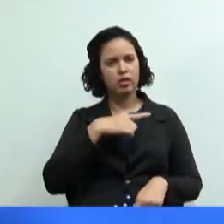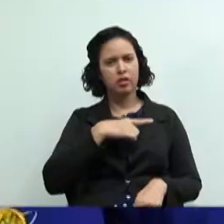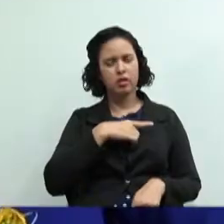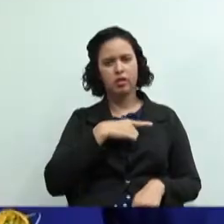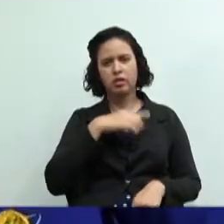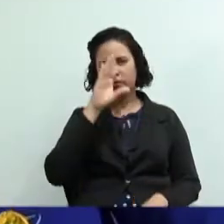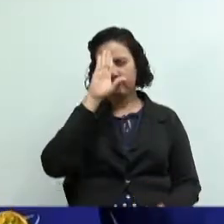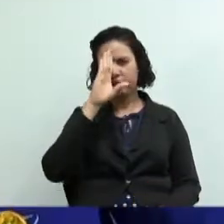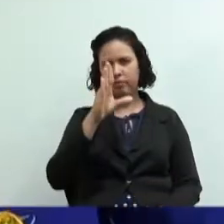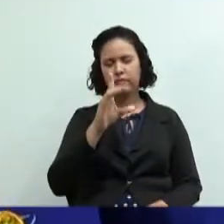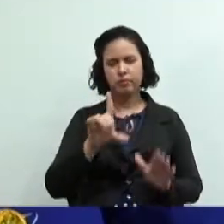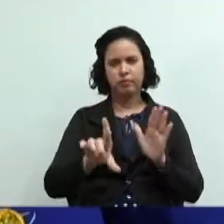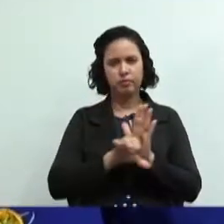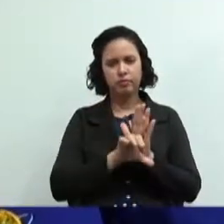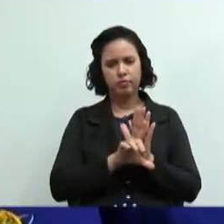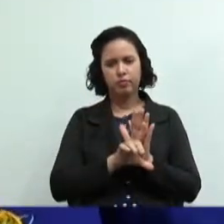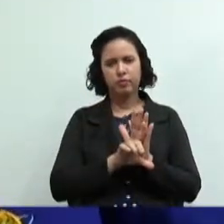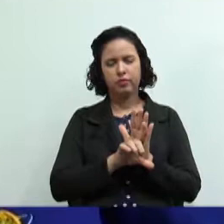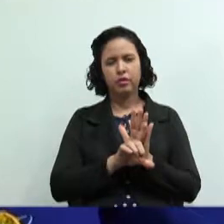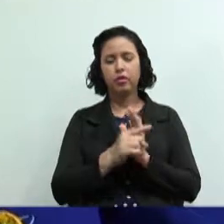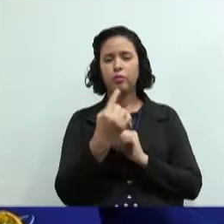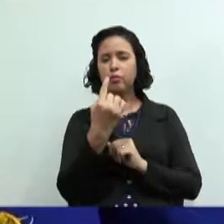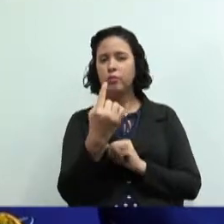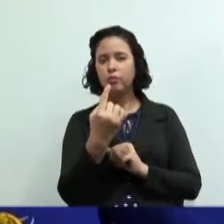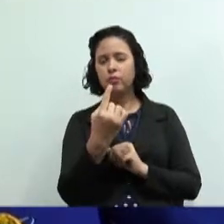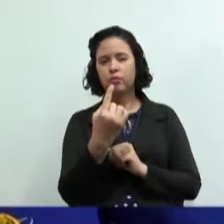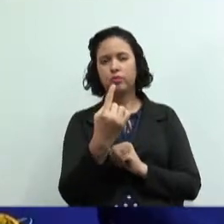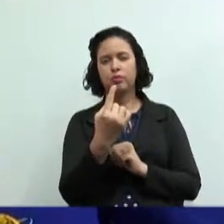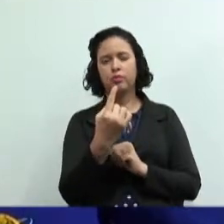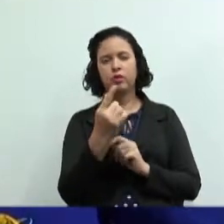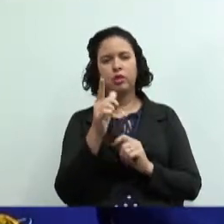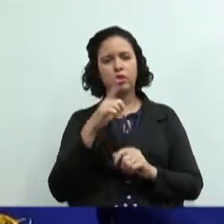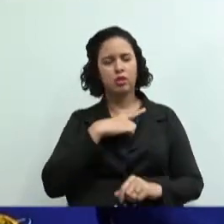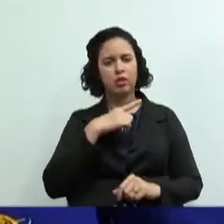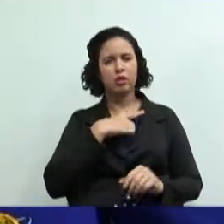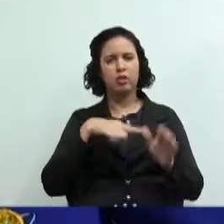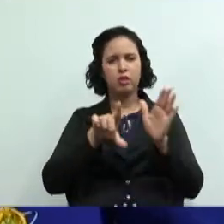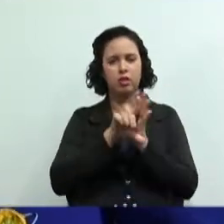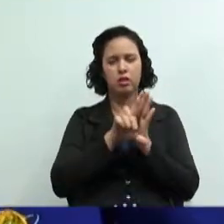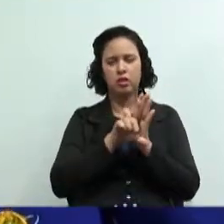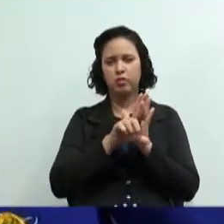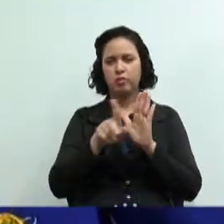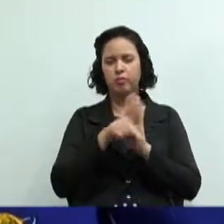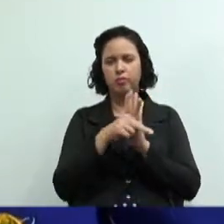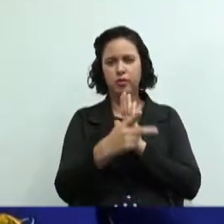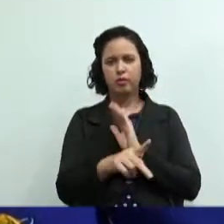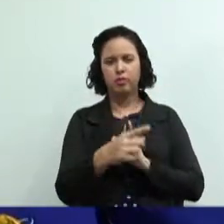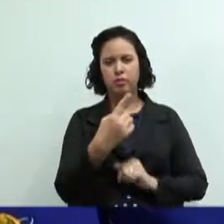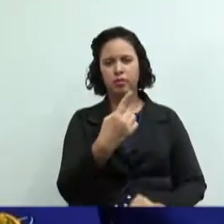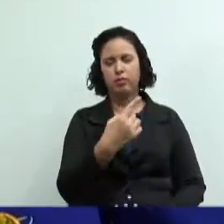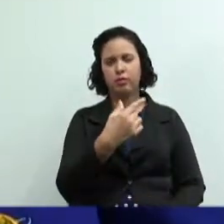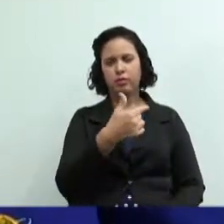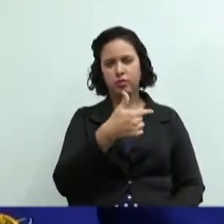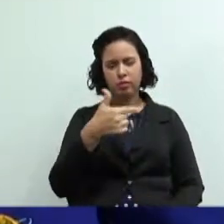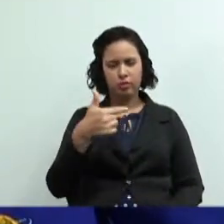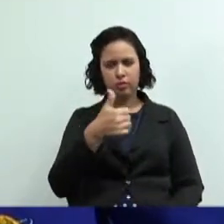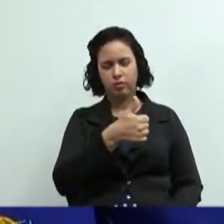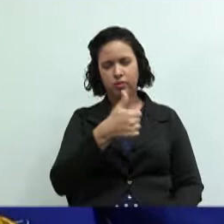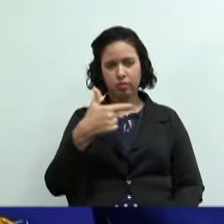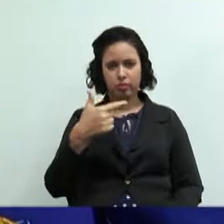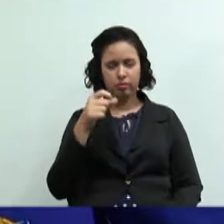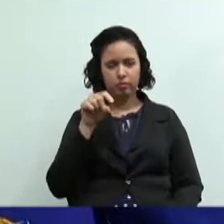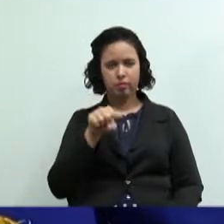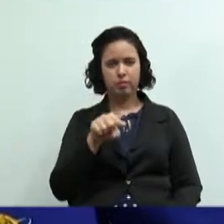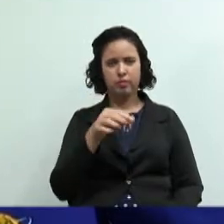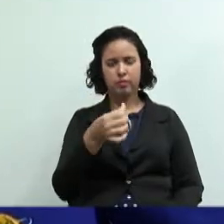específica o único dos 13 ramos do cooperativismo possui uma legislação específica é a lei 12.690 de